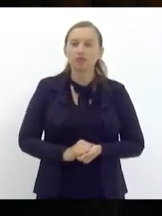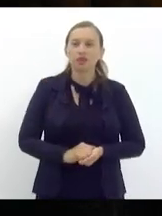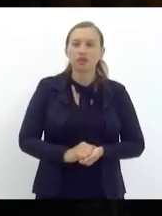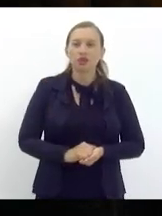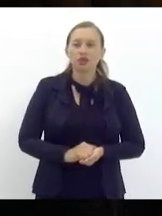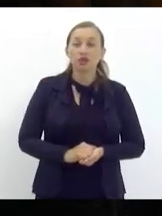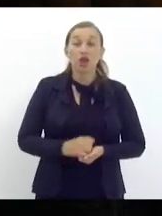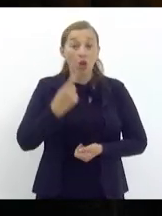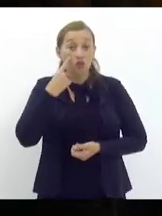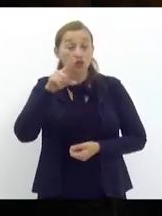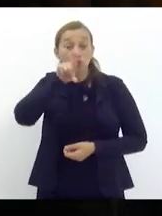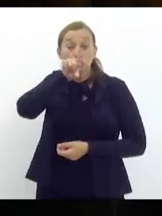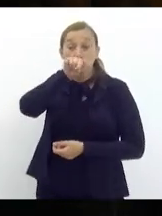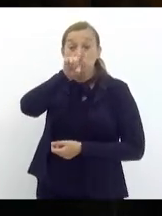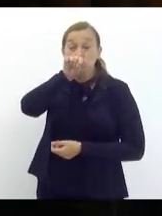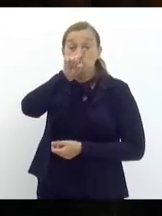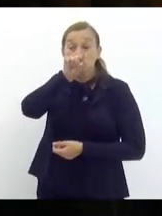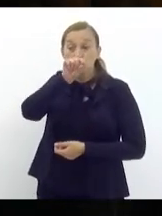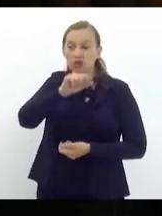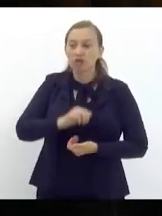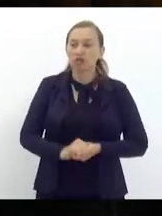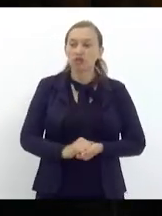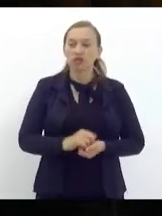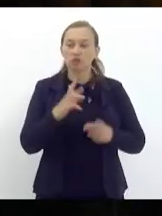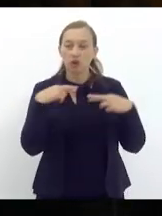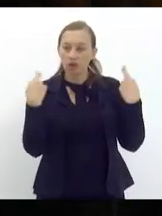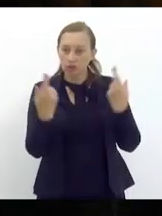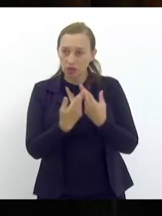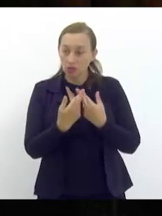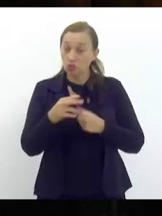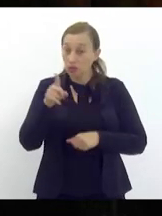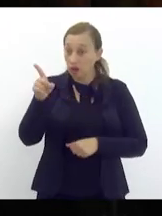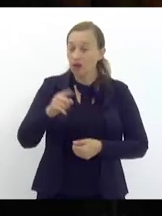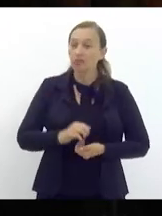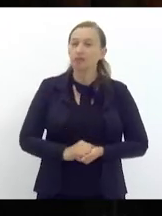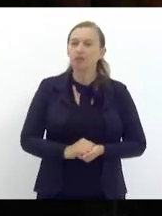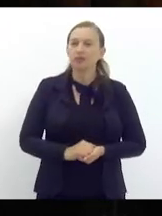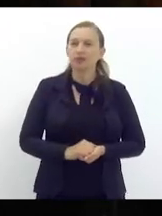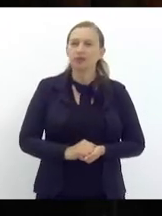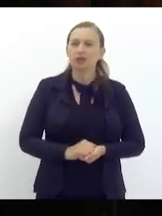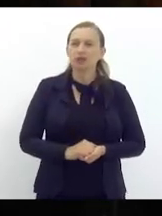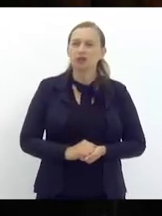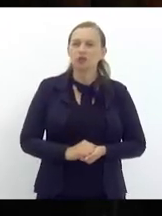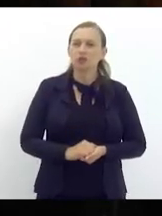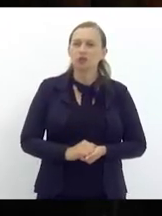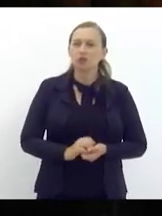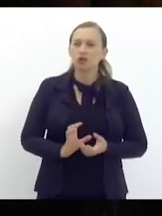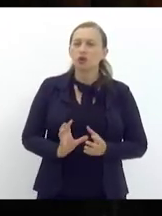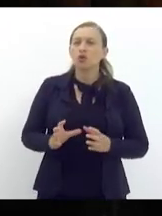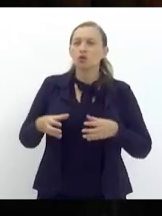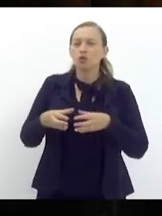no Twitter que a bancada federal